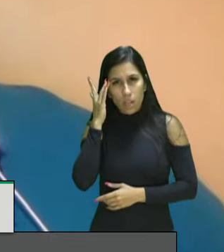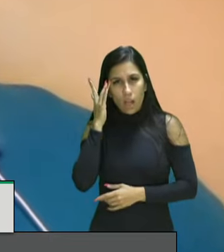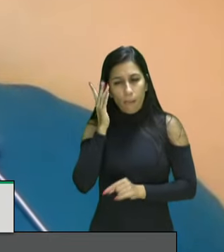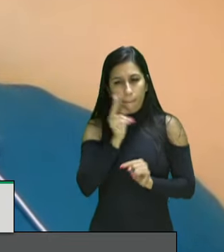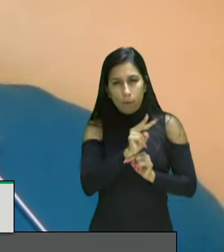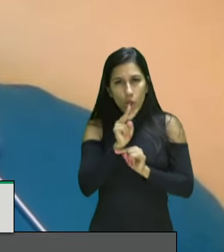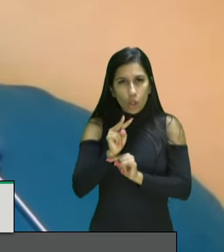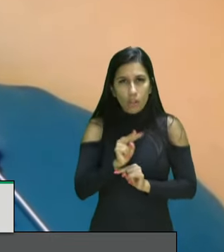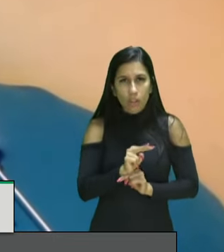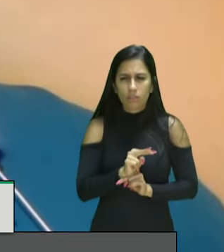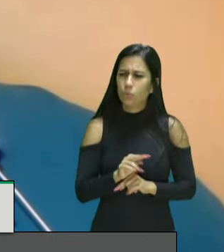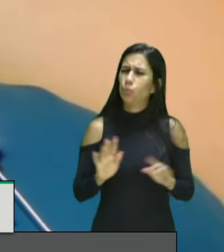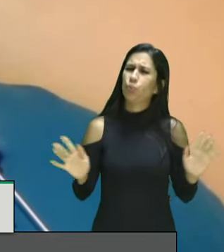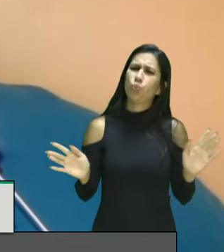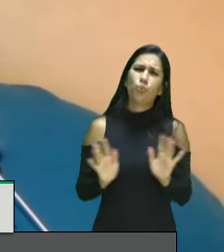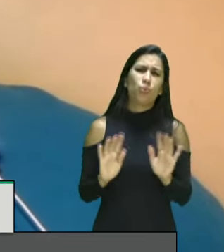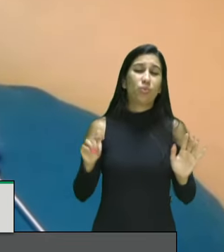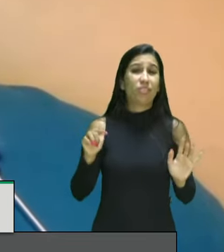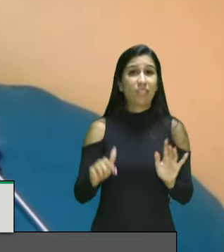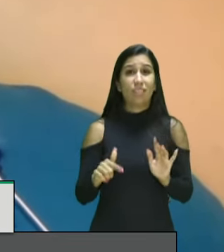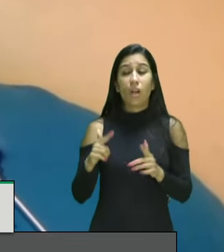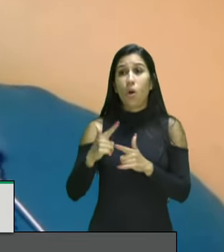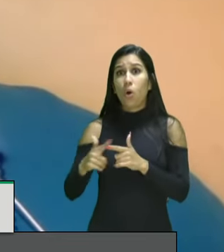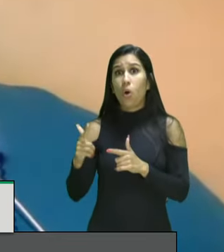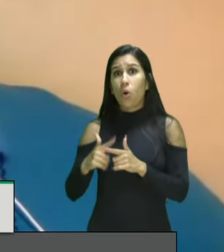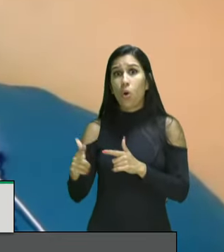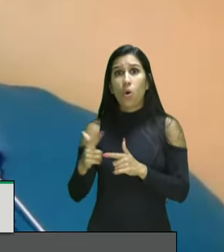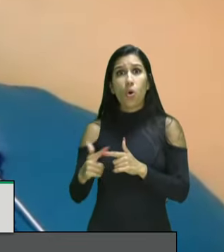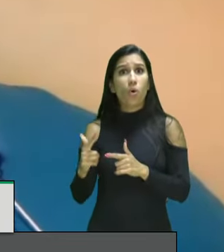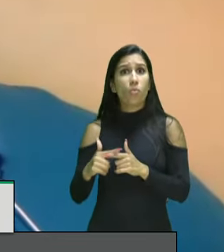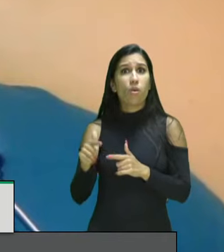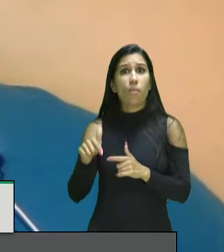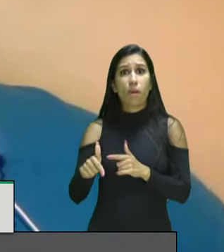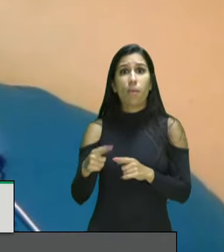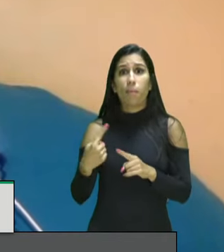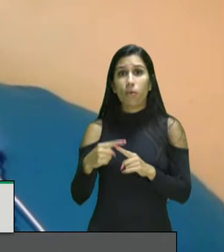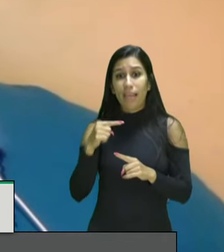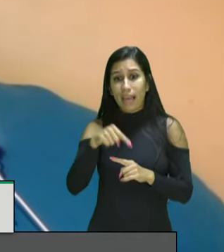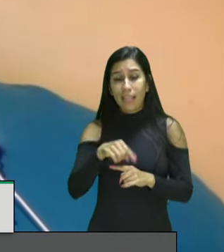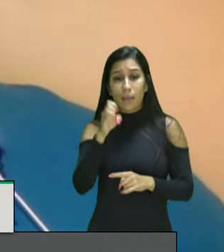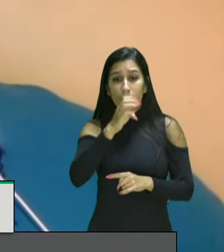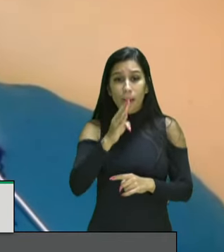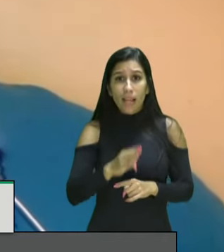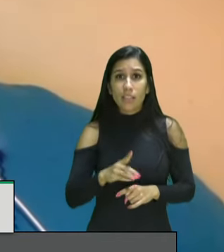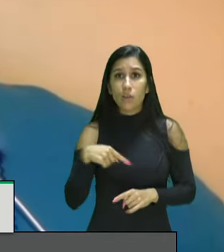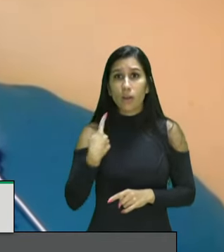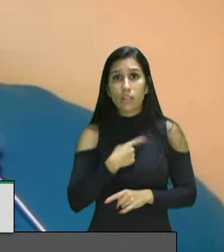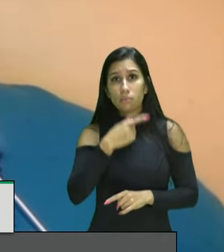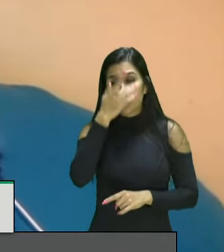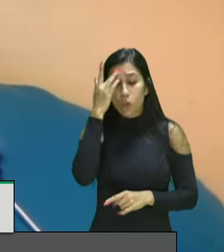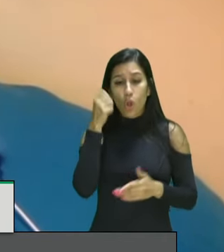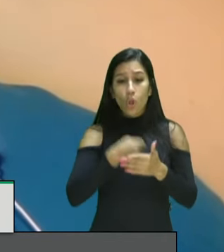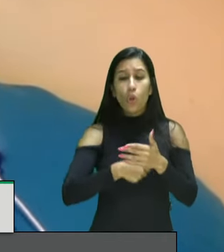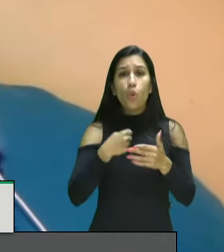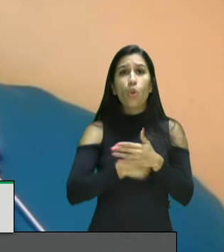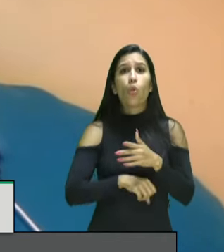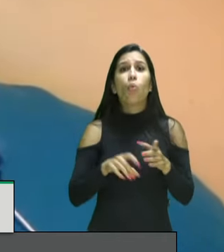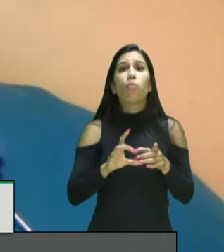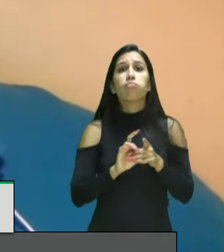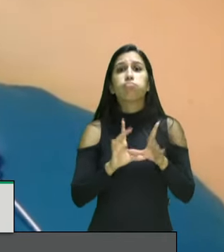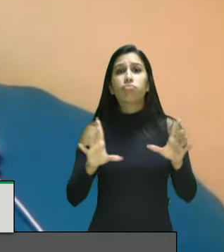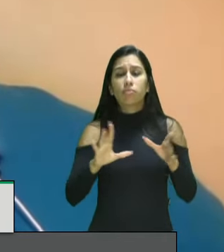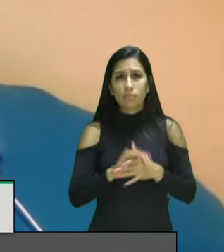problema deixado de lado desde o processo de redemocratização no Brasil a manutenção de uma estrutura